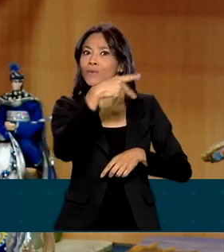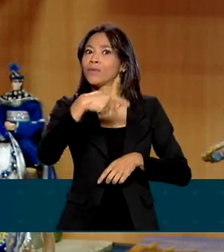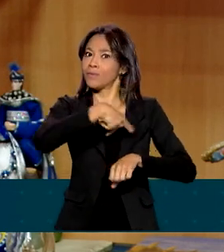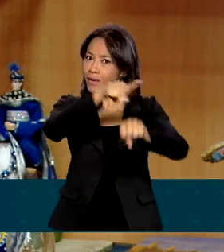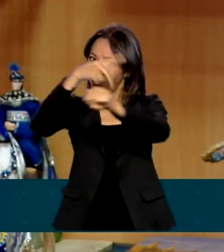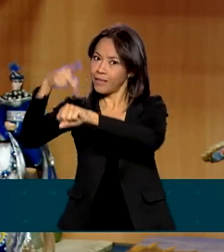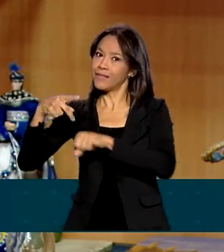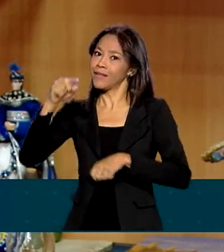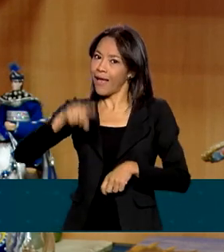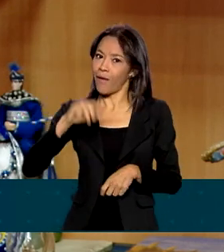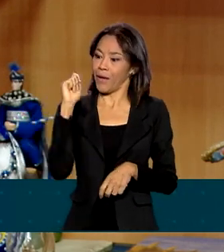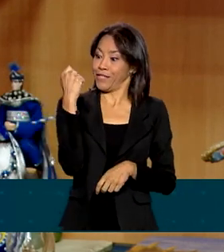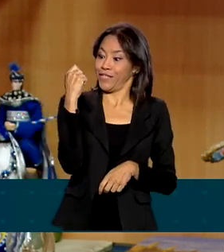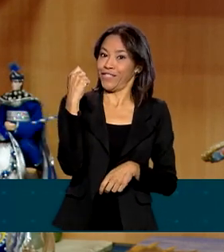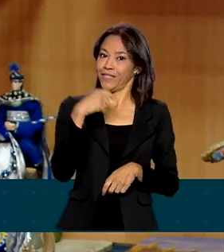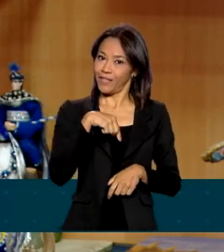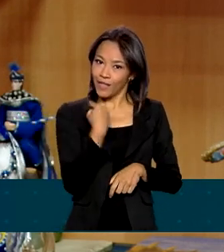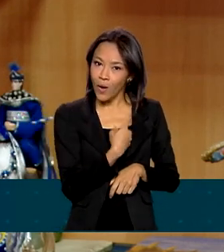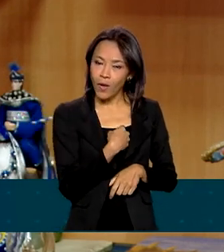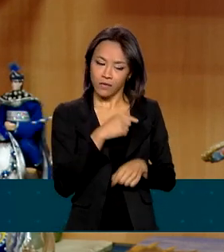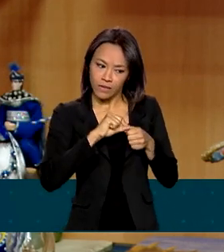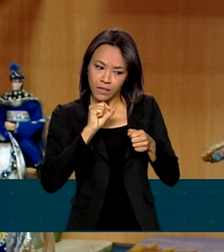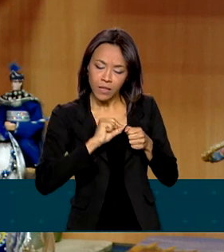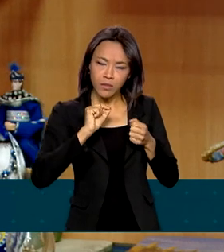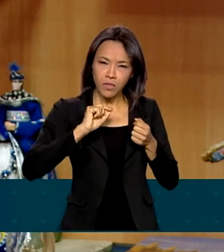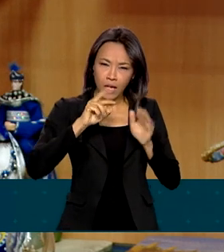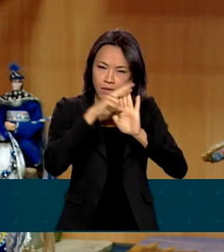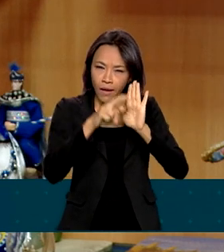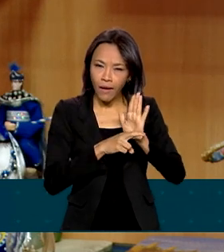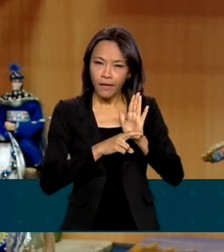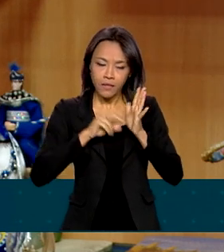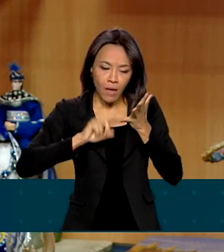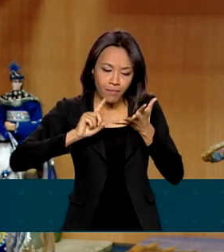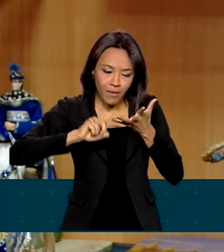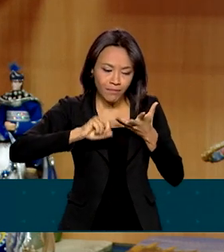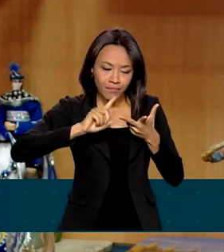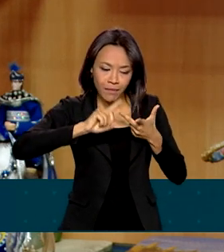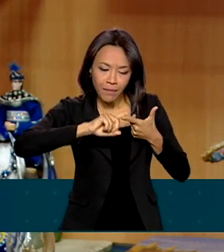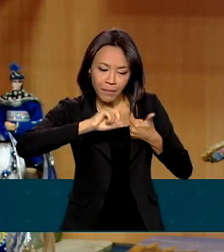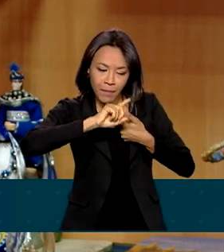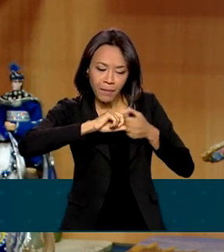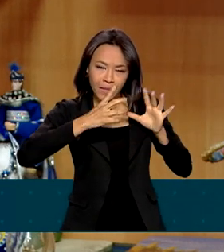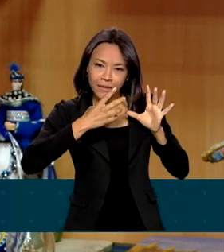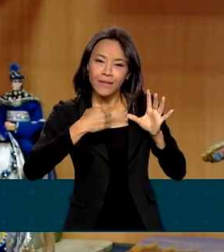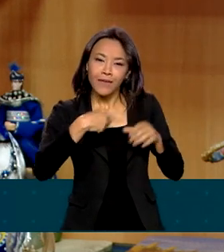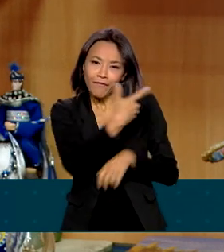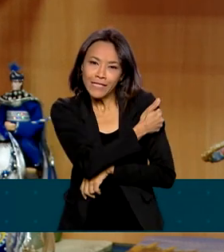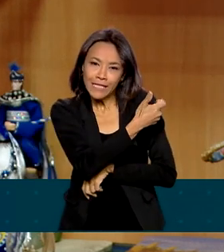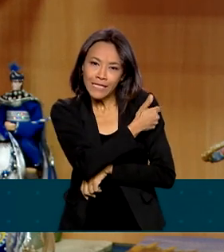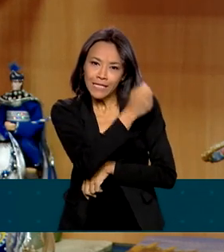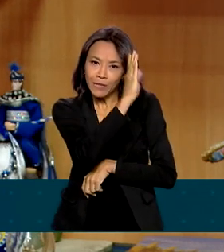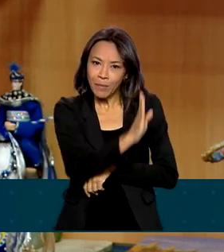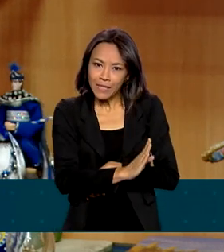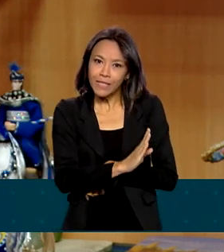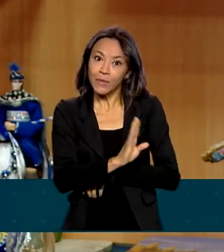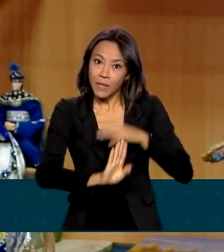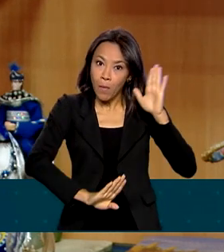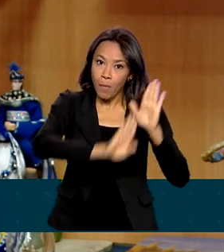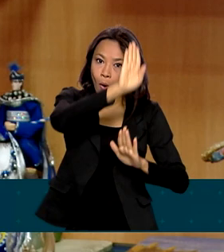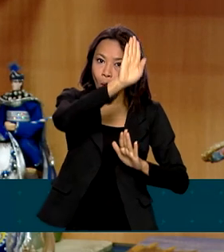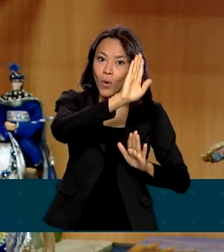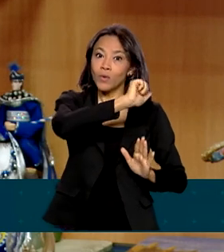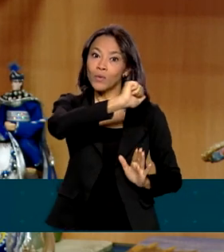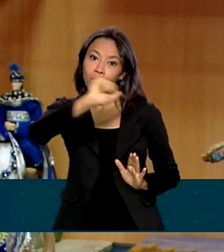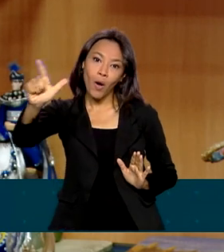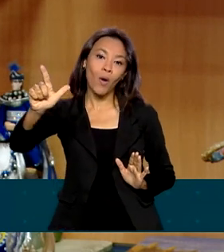E se nós não tivéssemos feito o dever de casa, de combate à pandemia, número de vacinados do Brasil que já ultrapassou os Estados Unidos,